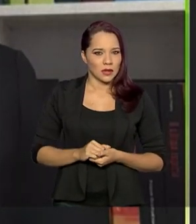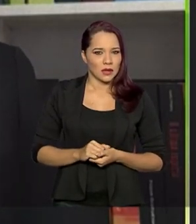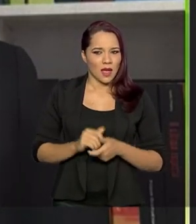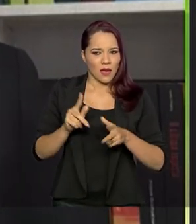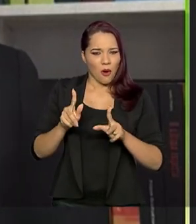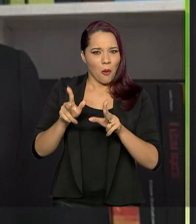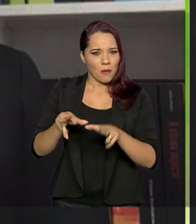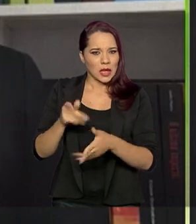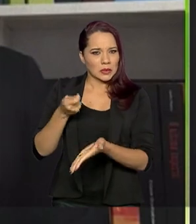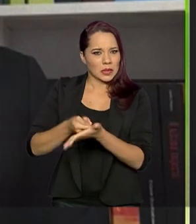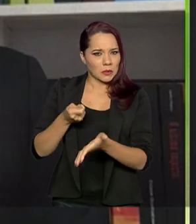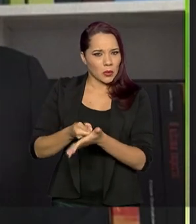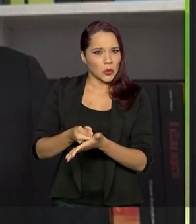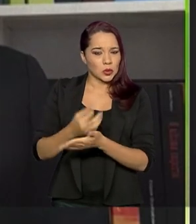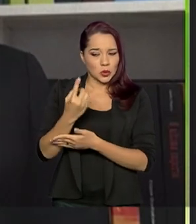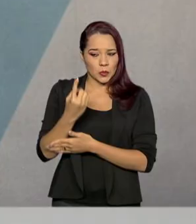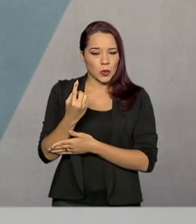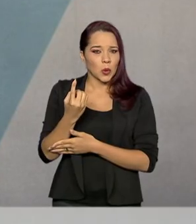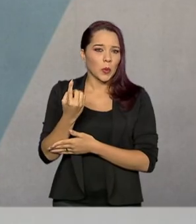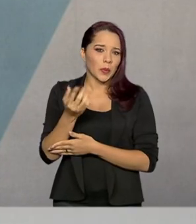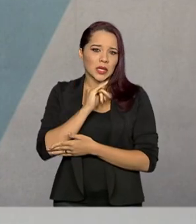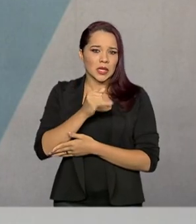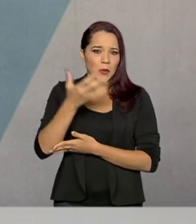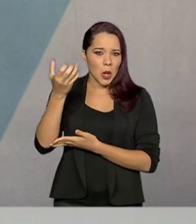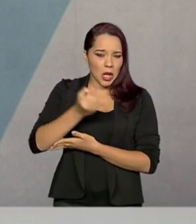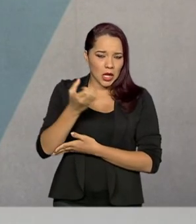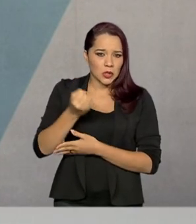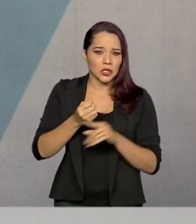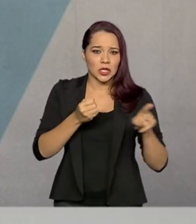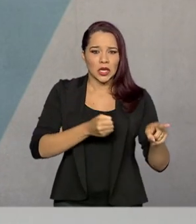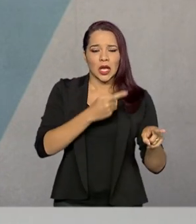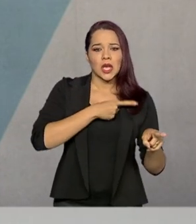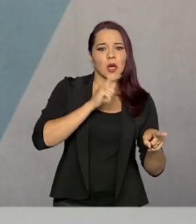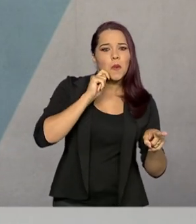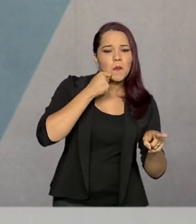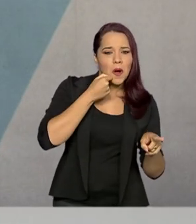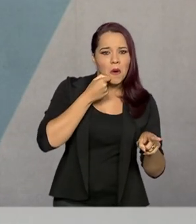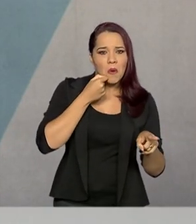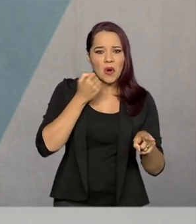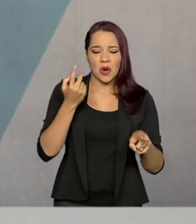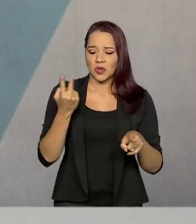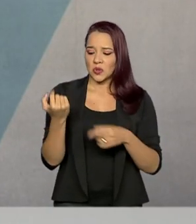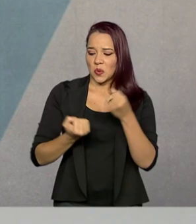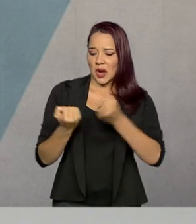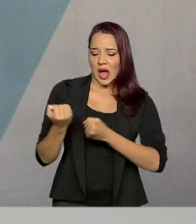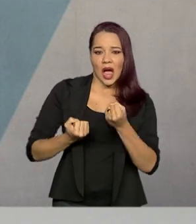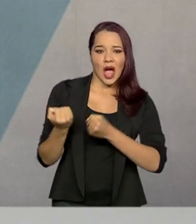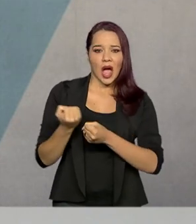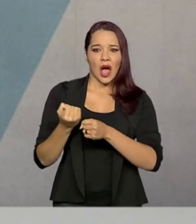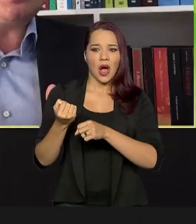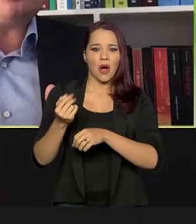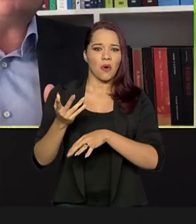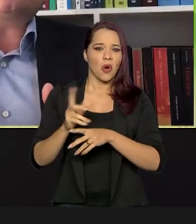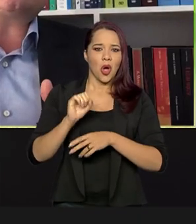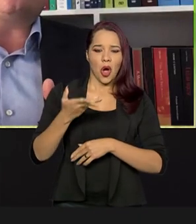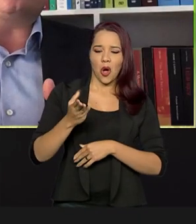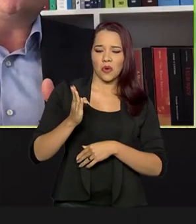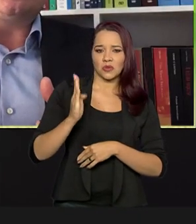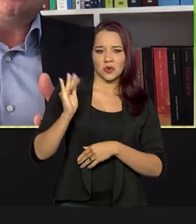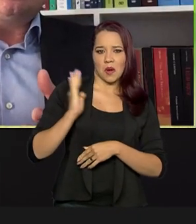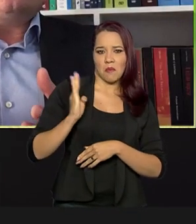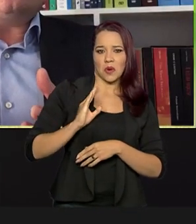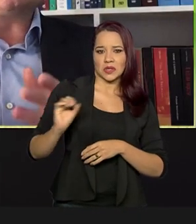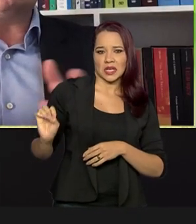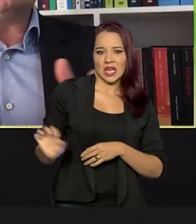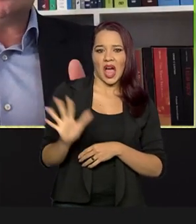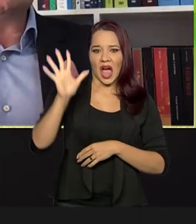tributo incidente sobre um litro de leite em pão francês, a mesma alíquota de um veículo importado ou de uma bolsa de grife, por exemplo,